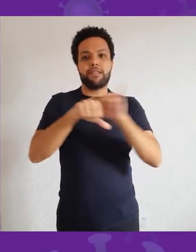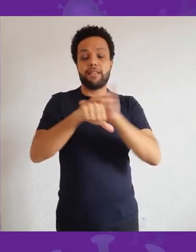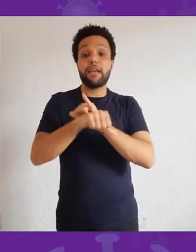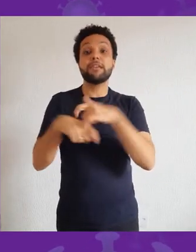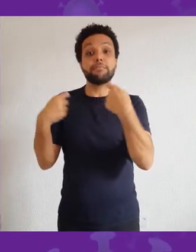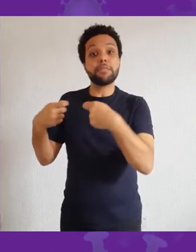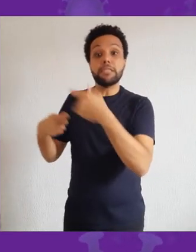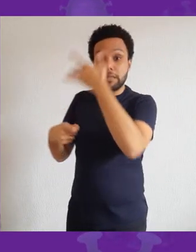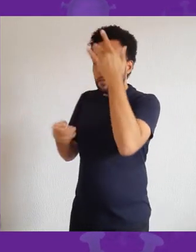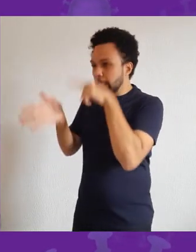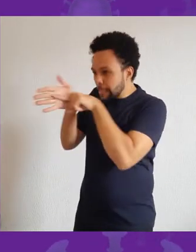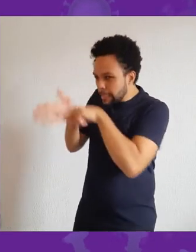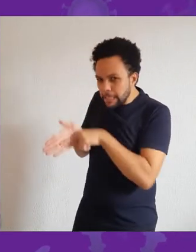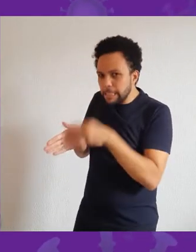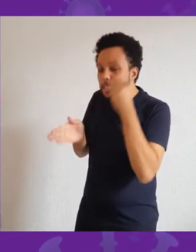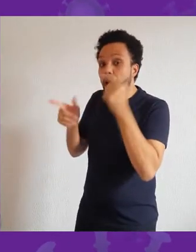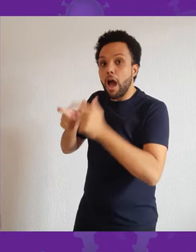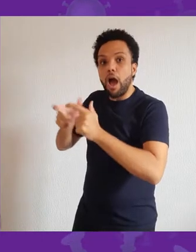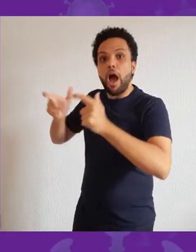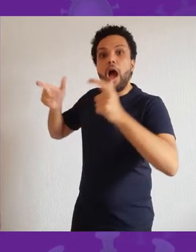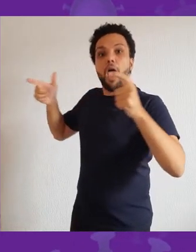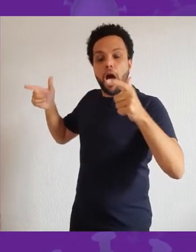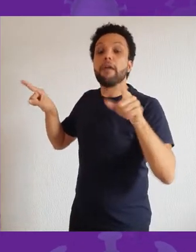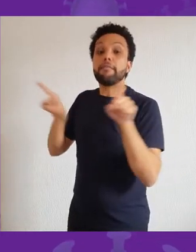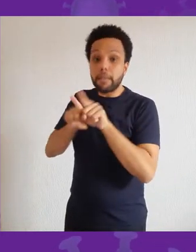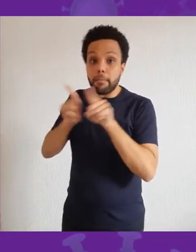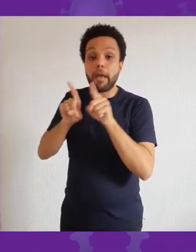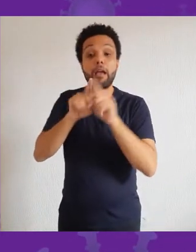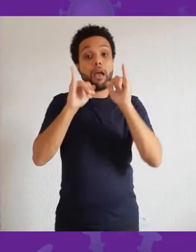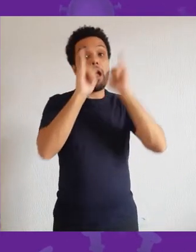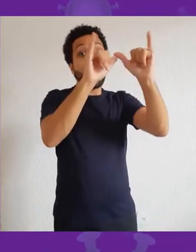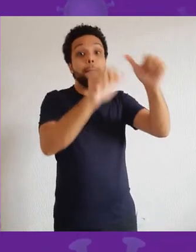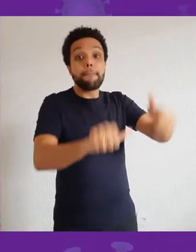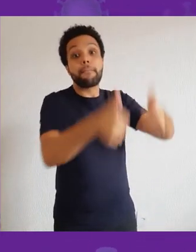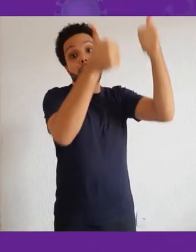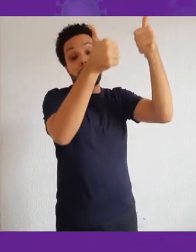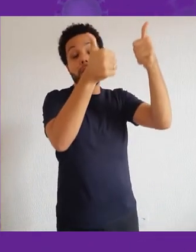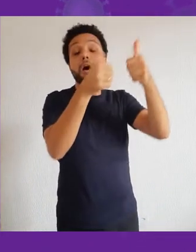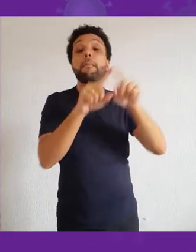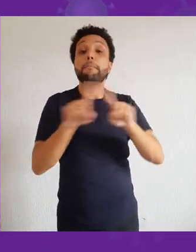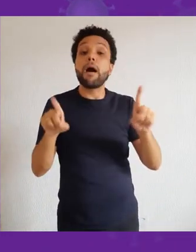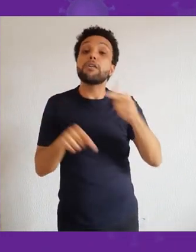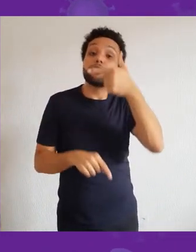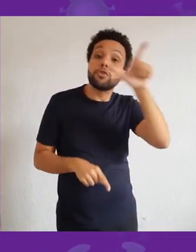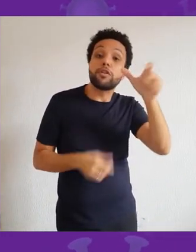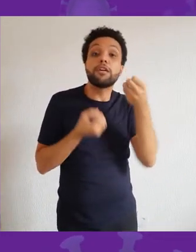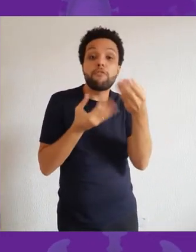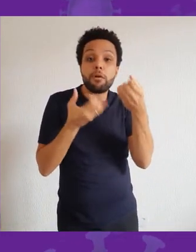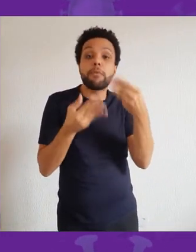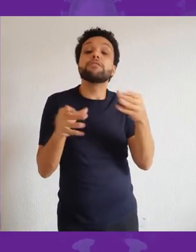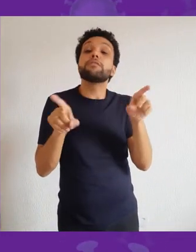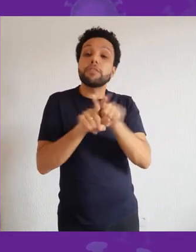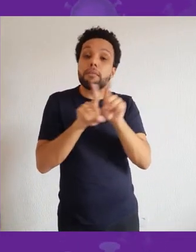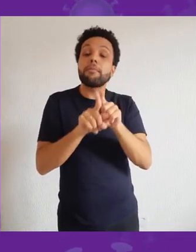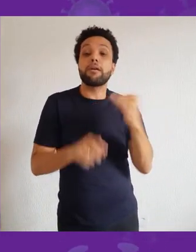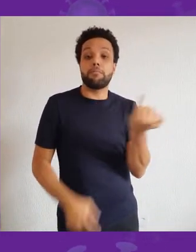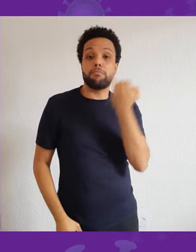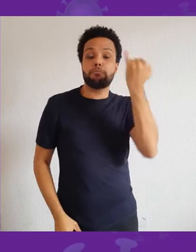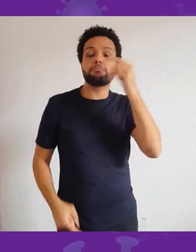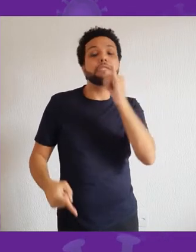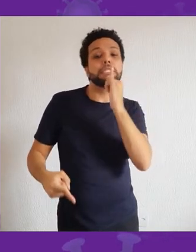de testes para que facilite isso, mas também a gente pode usar outros recursos, como informações sobre mortalidade,